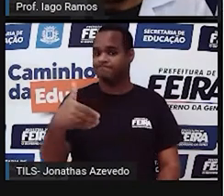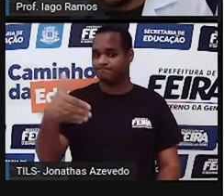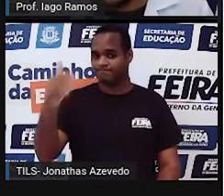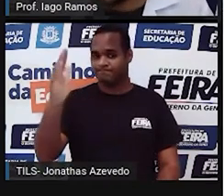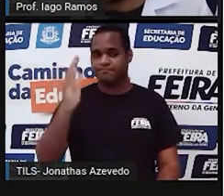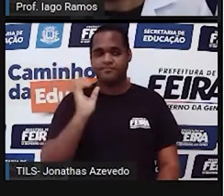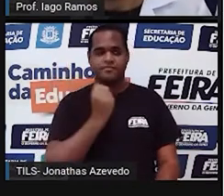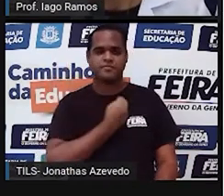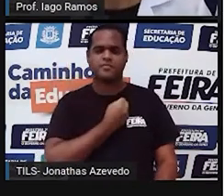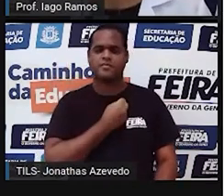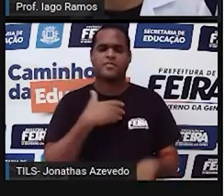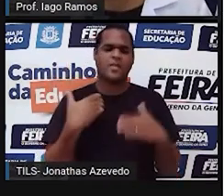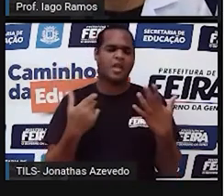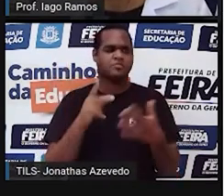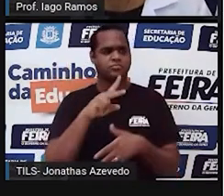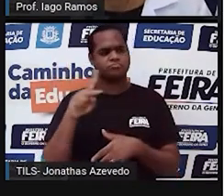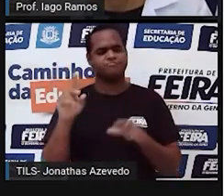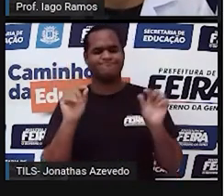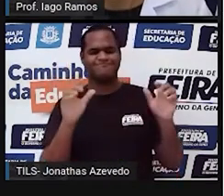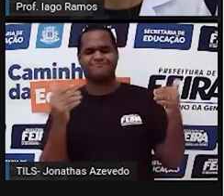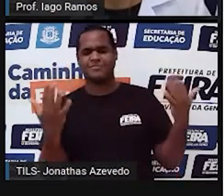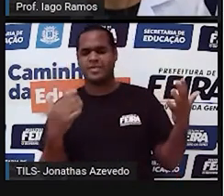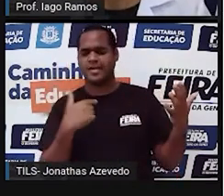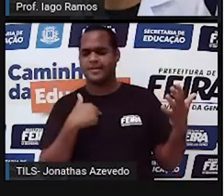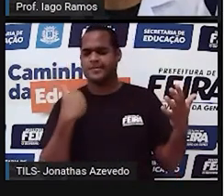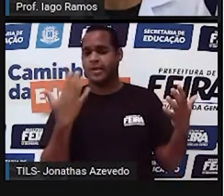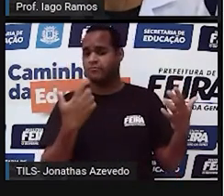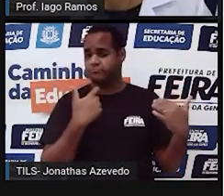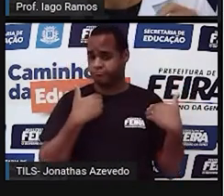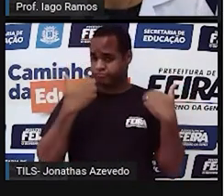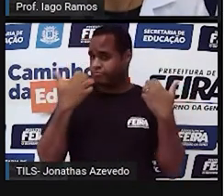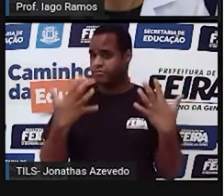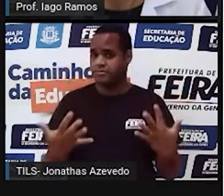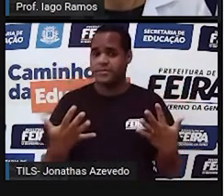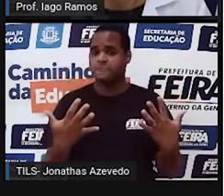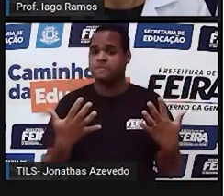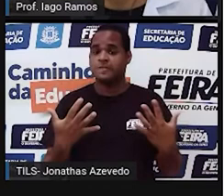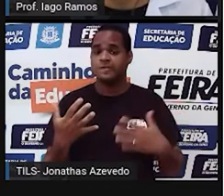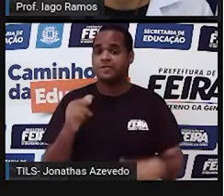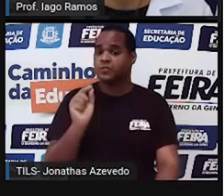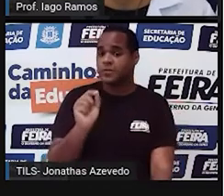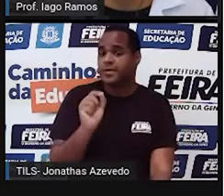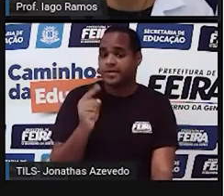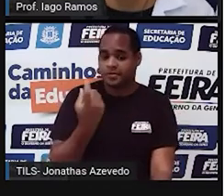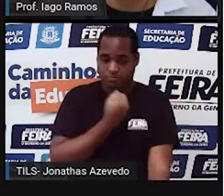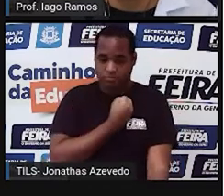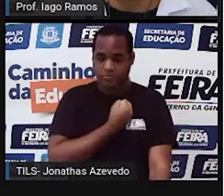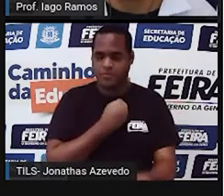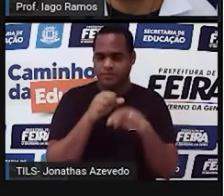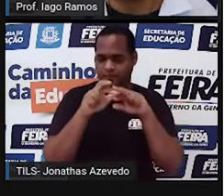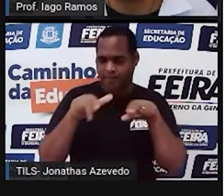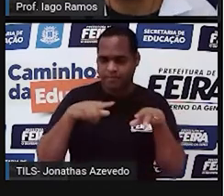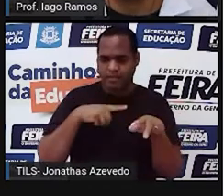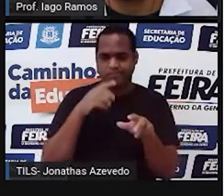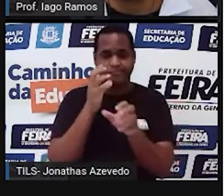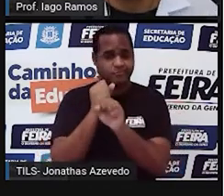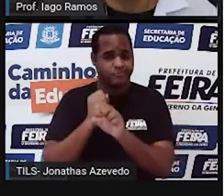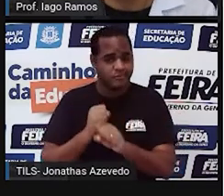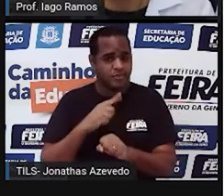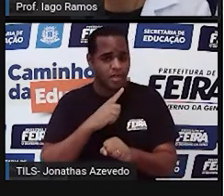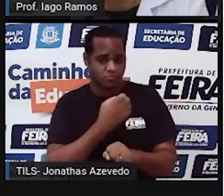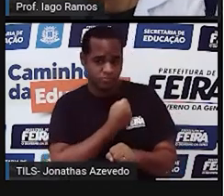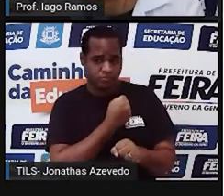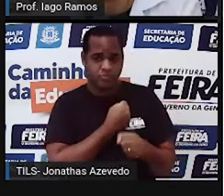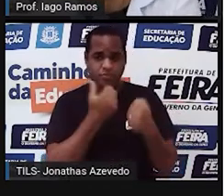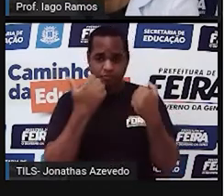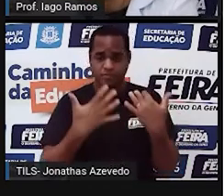Ah, professor, então, o senhor quer me dizer que os números que a gente usa para contar são